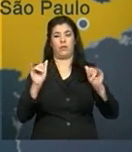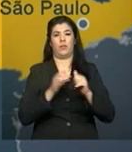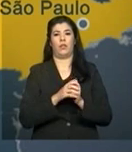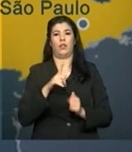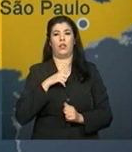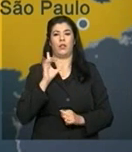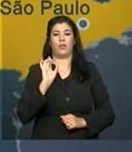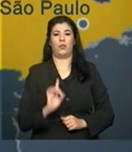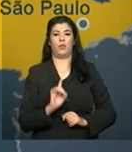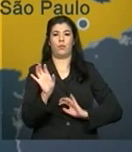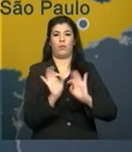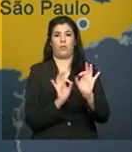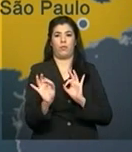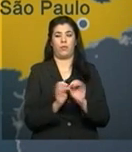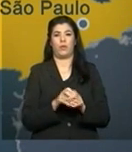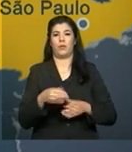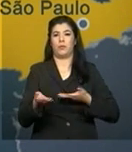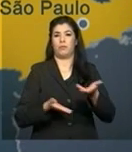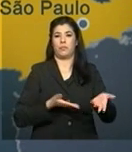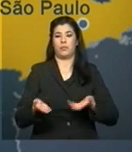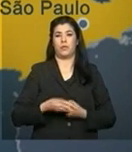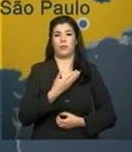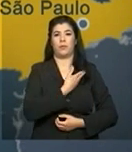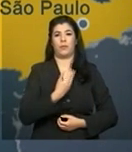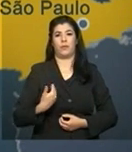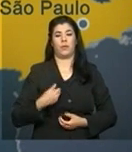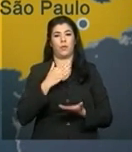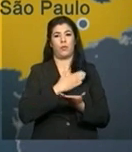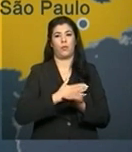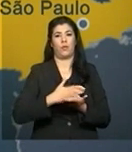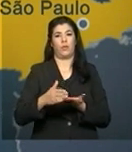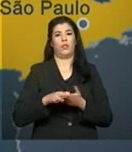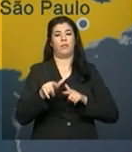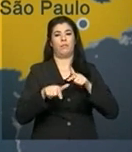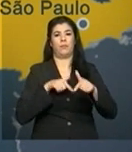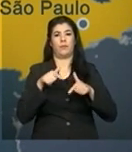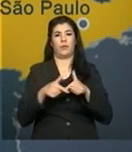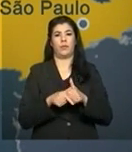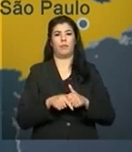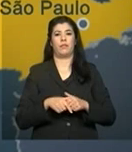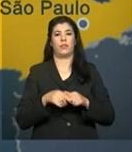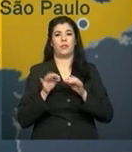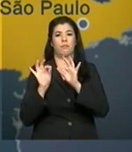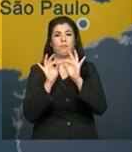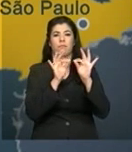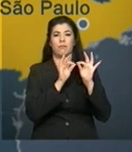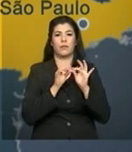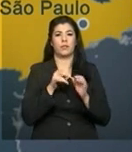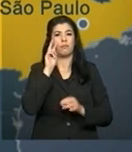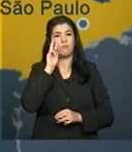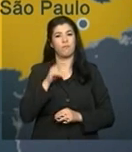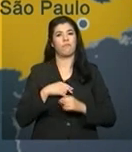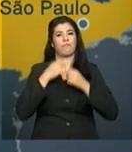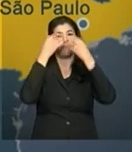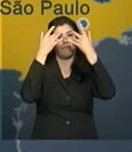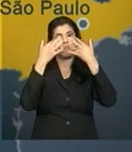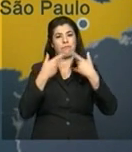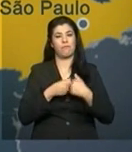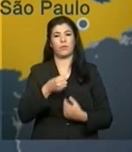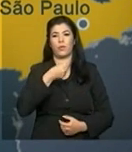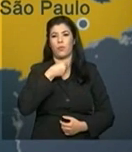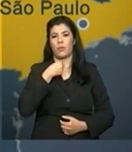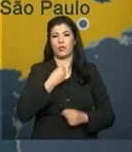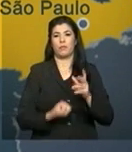adquirido pela prestação do serviço público a partir da entrada em operação das instalações. Confira mais detalhes na reportagem